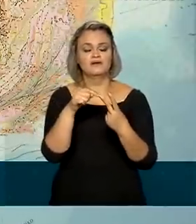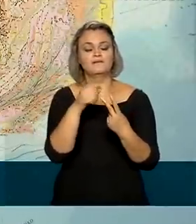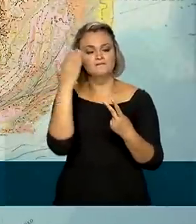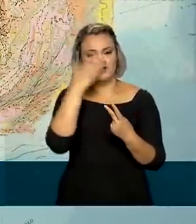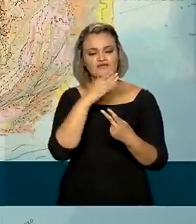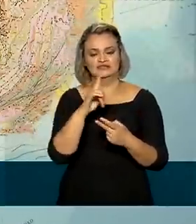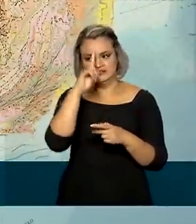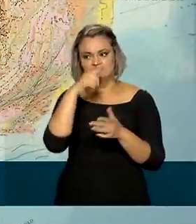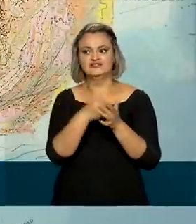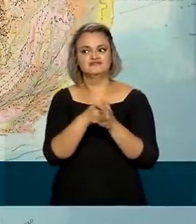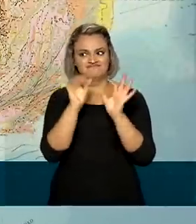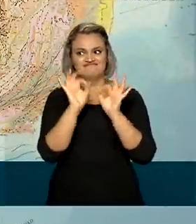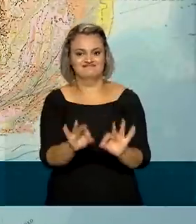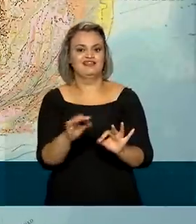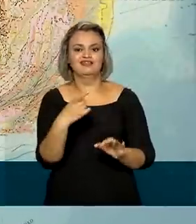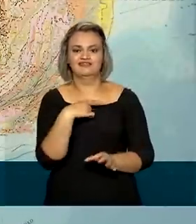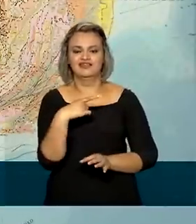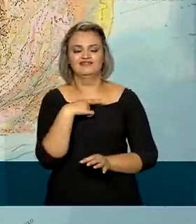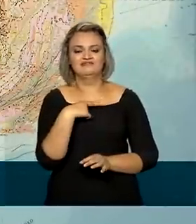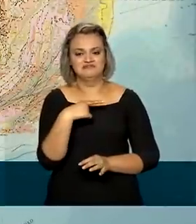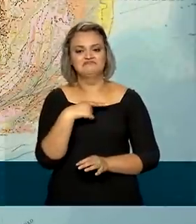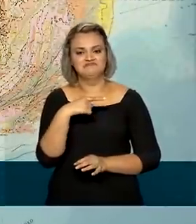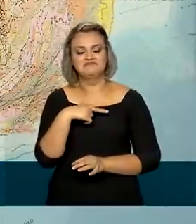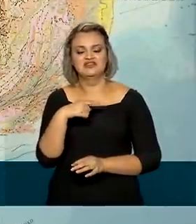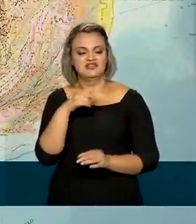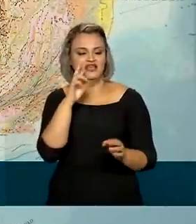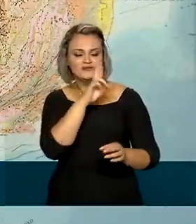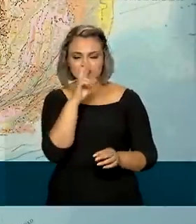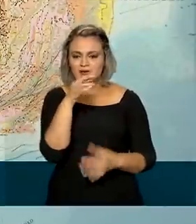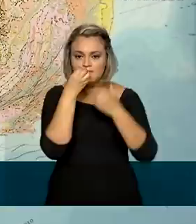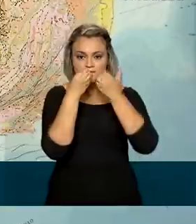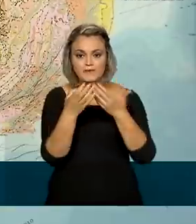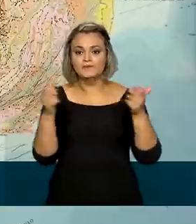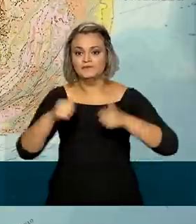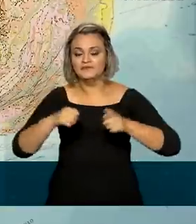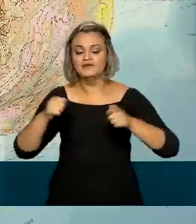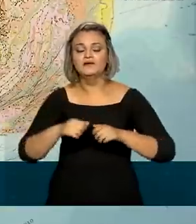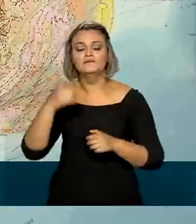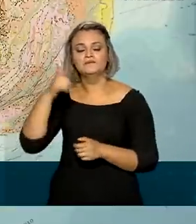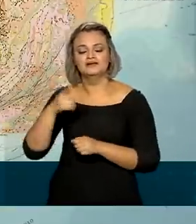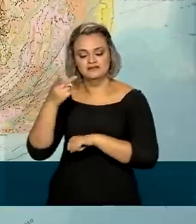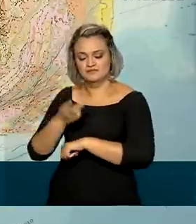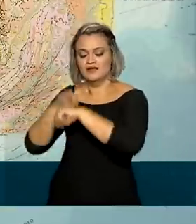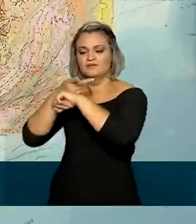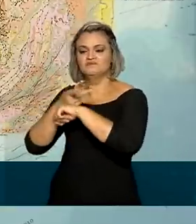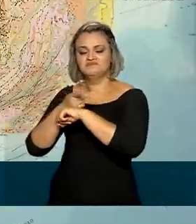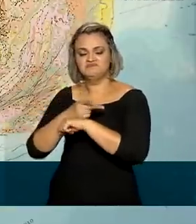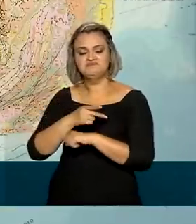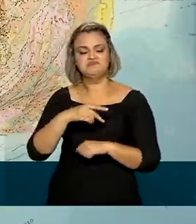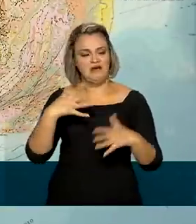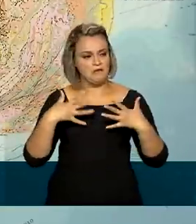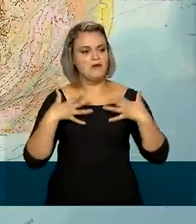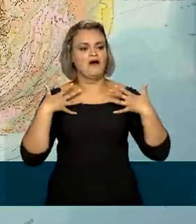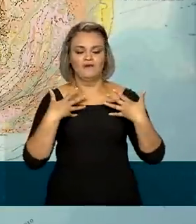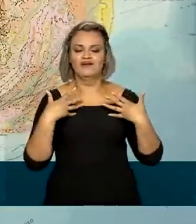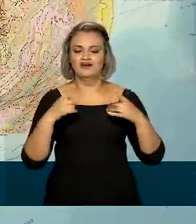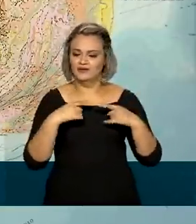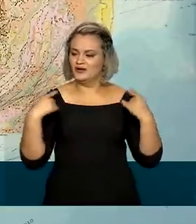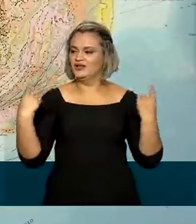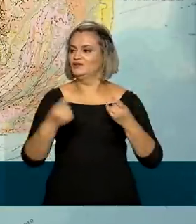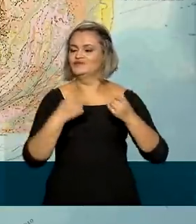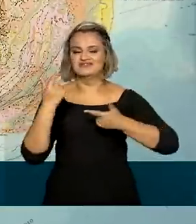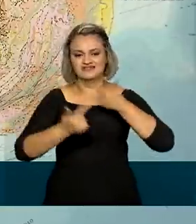foi uma decisão acertada e alcançou seus resultados, esses prêmios honram muito os muitos